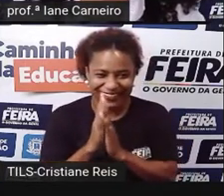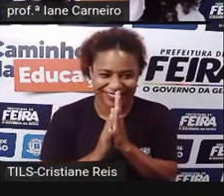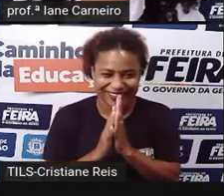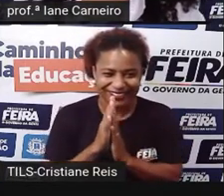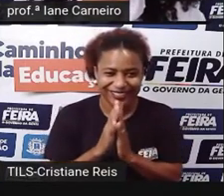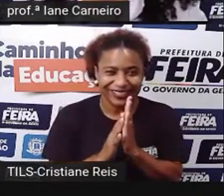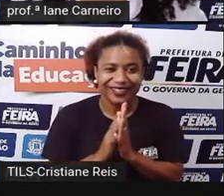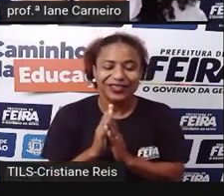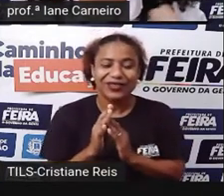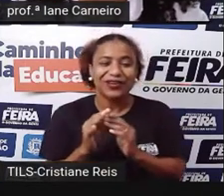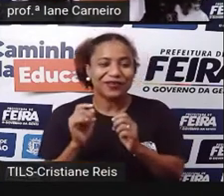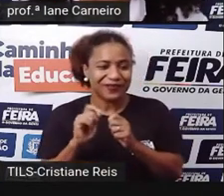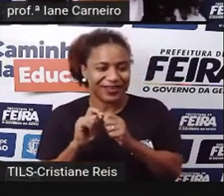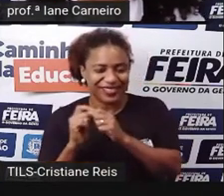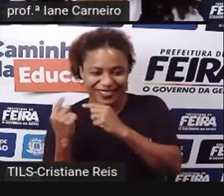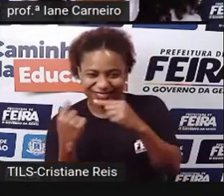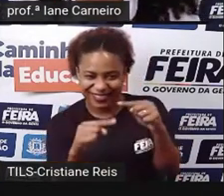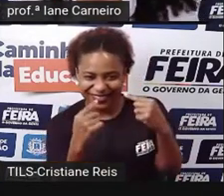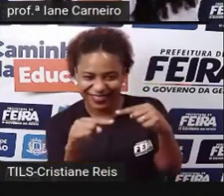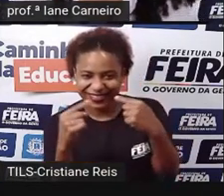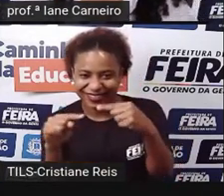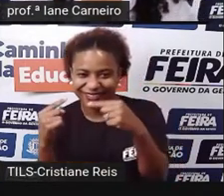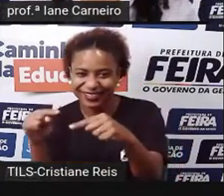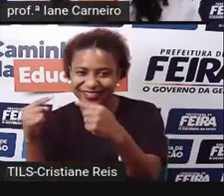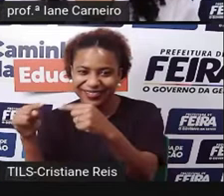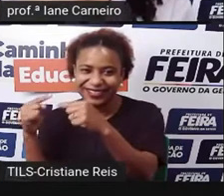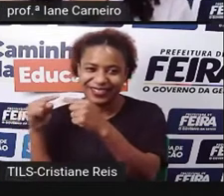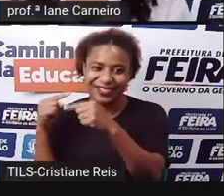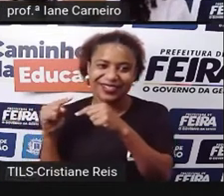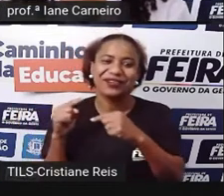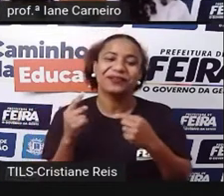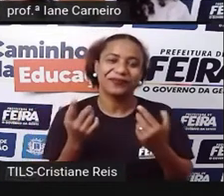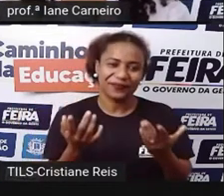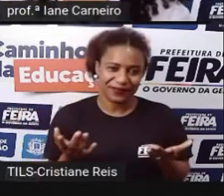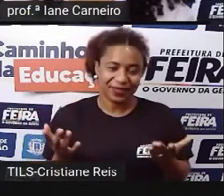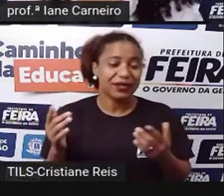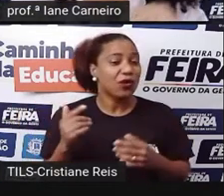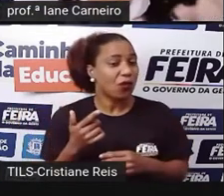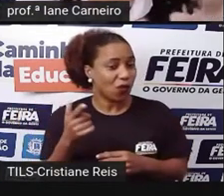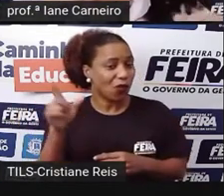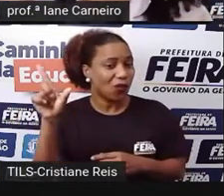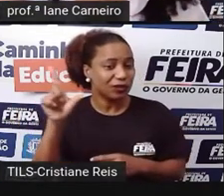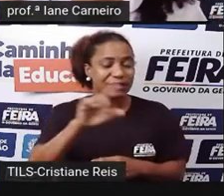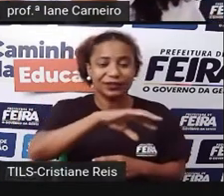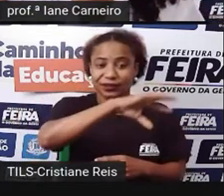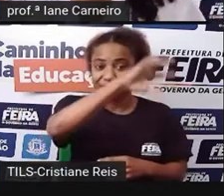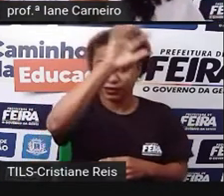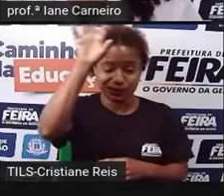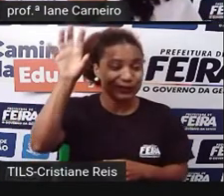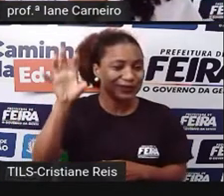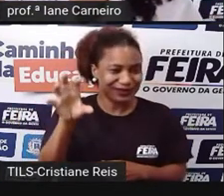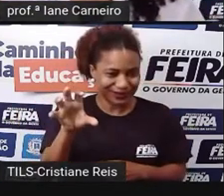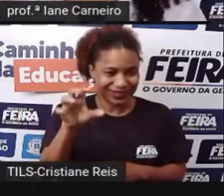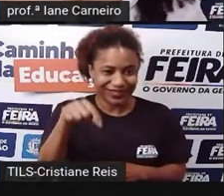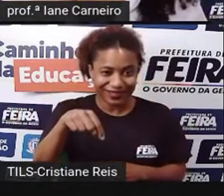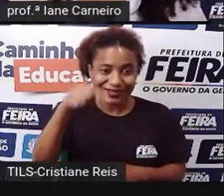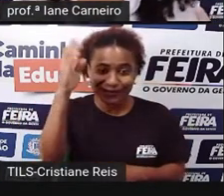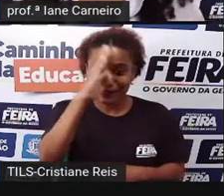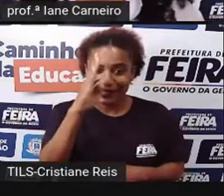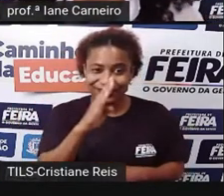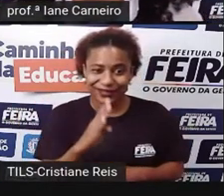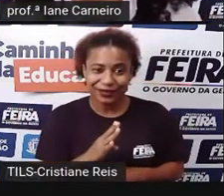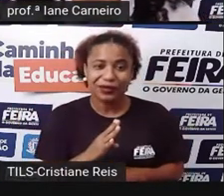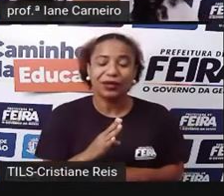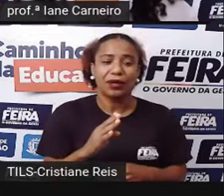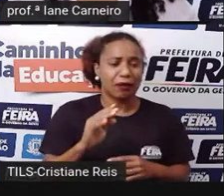prega peças nas pessoas. Para outros, em outras regiões do Brasil, ele é visto como alguém que